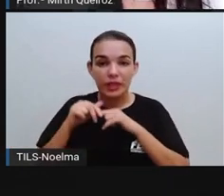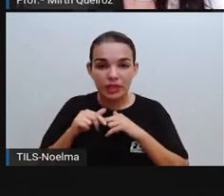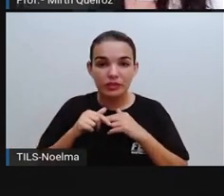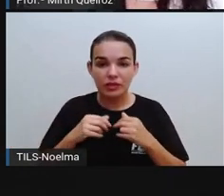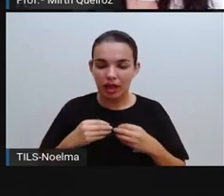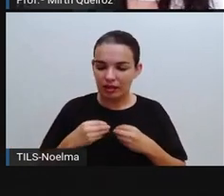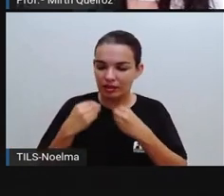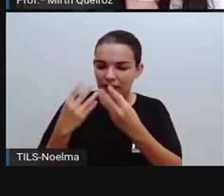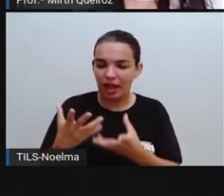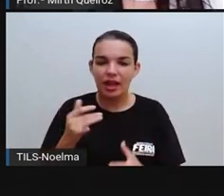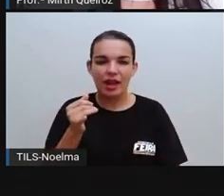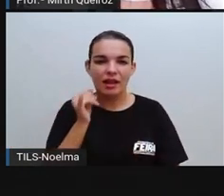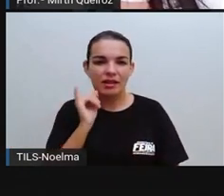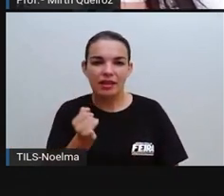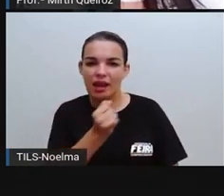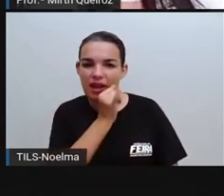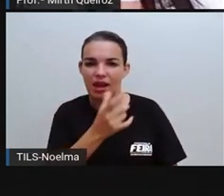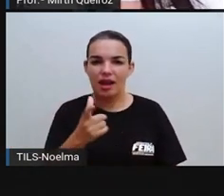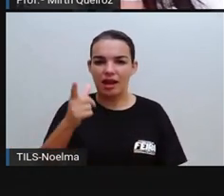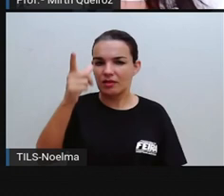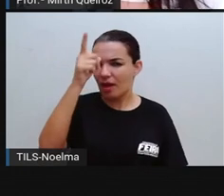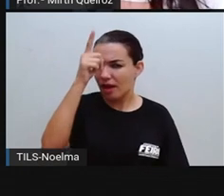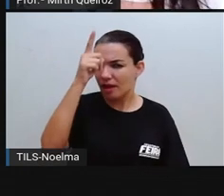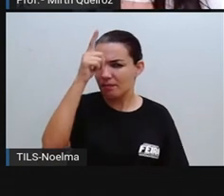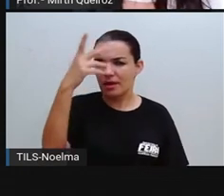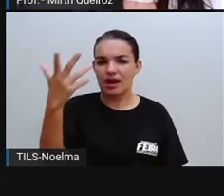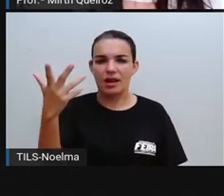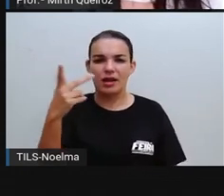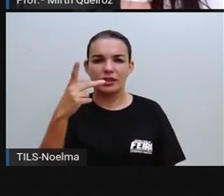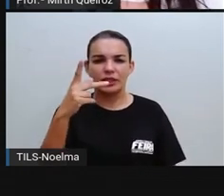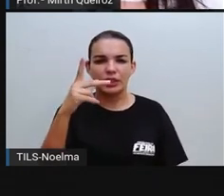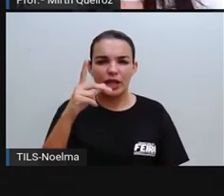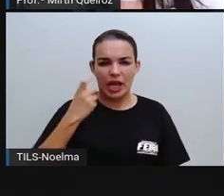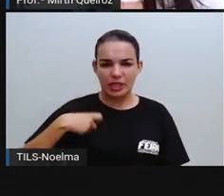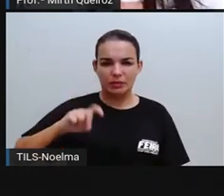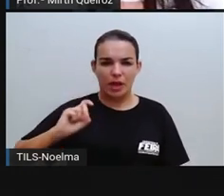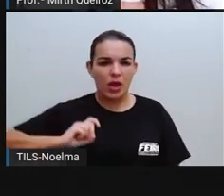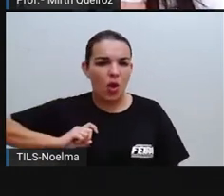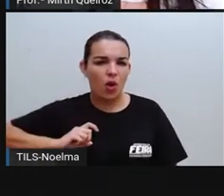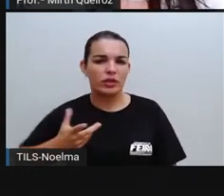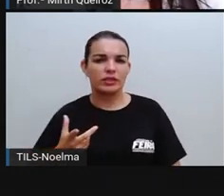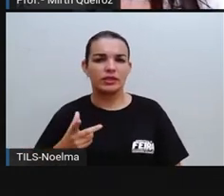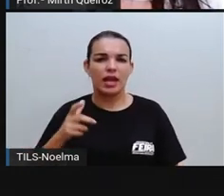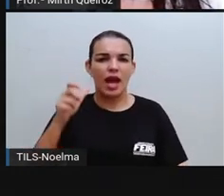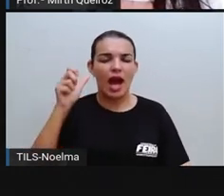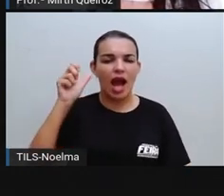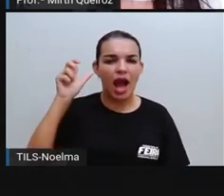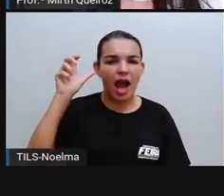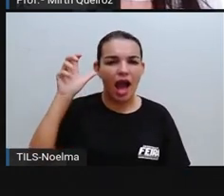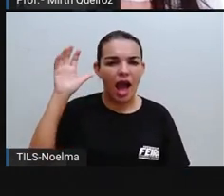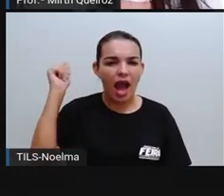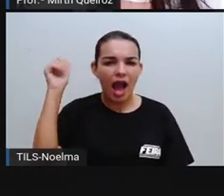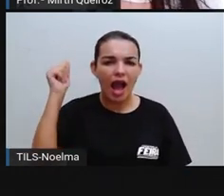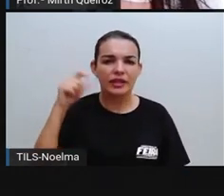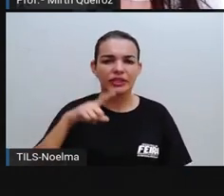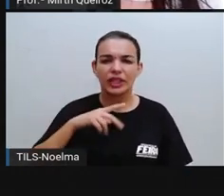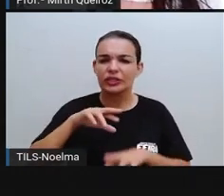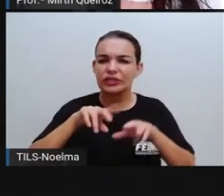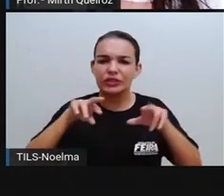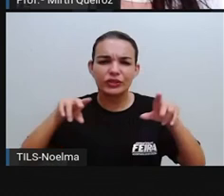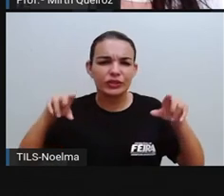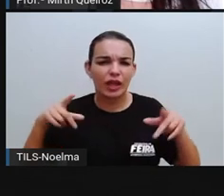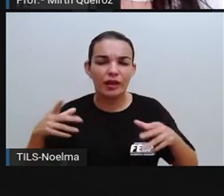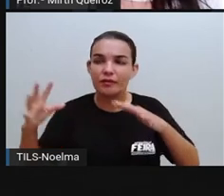levas de italianos, alemães, suíços, poloneses, espanhóis e árabes de diversas